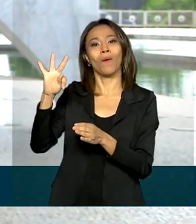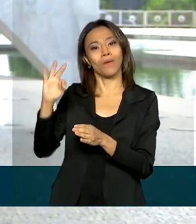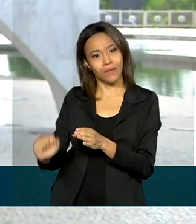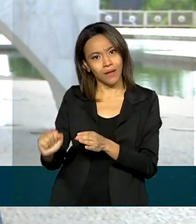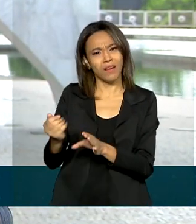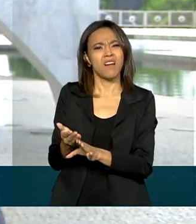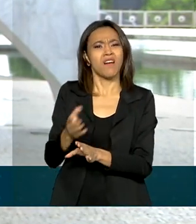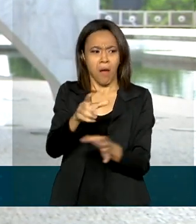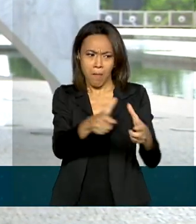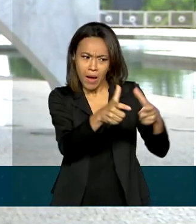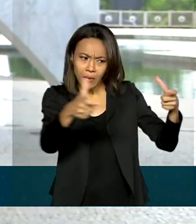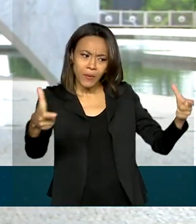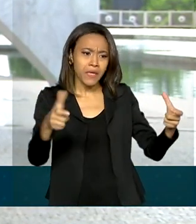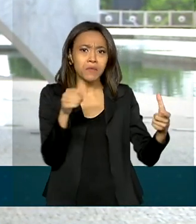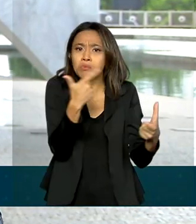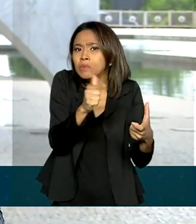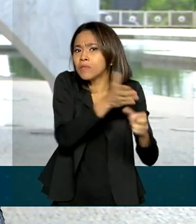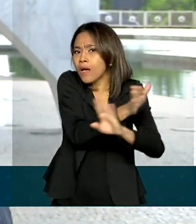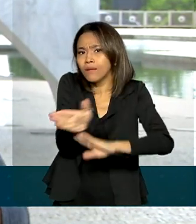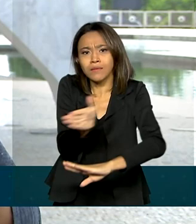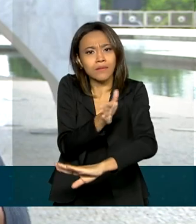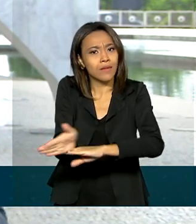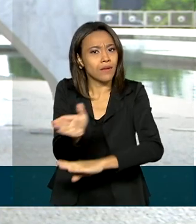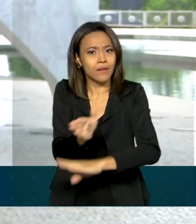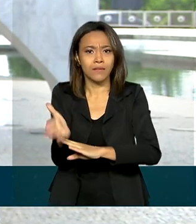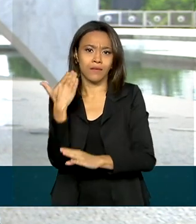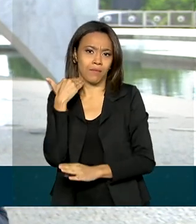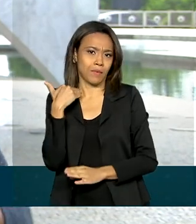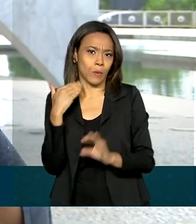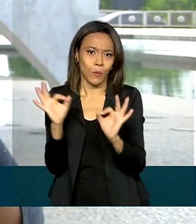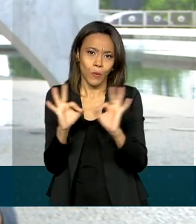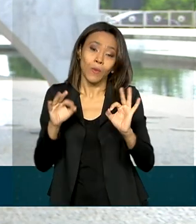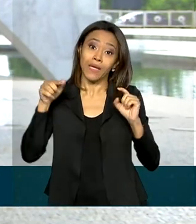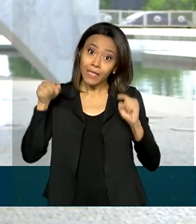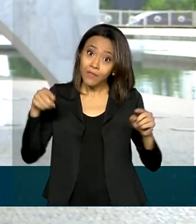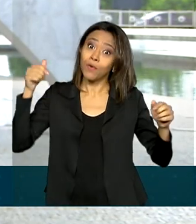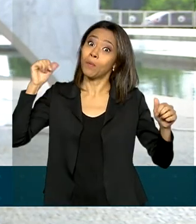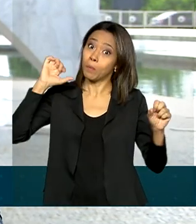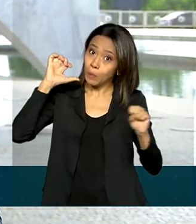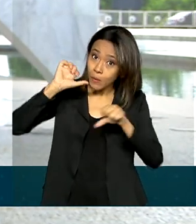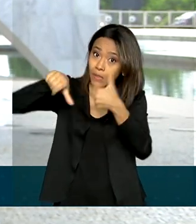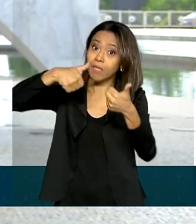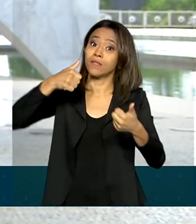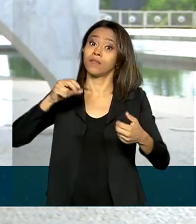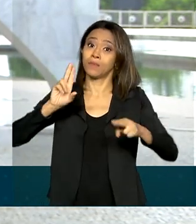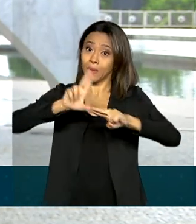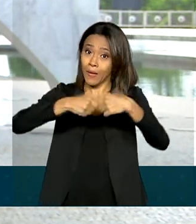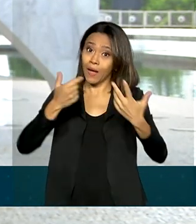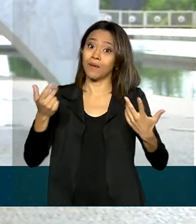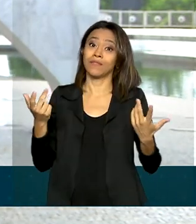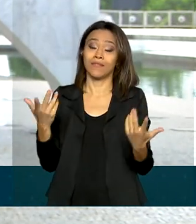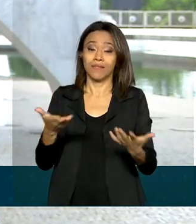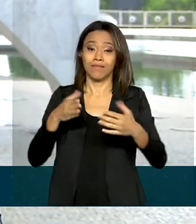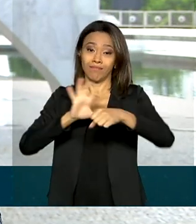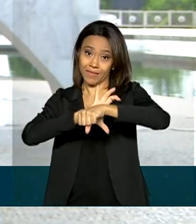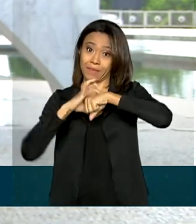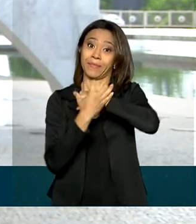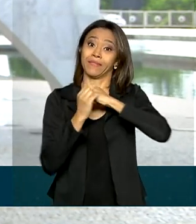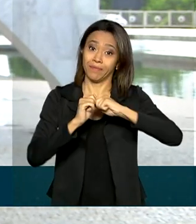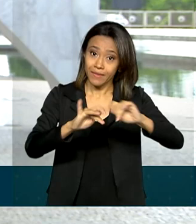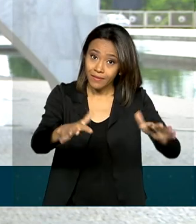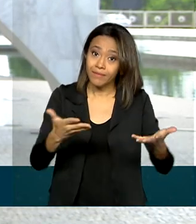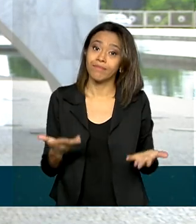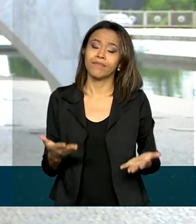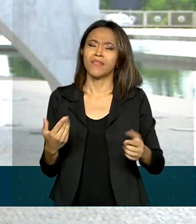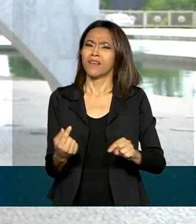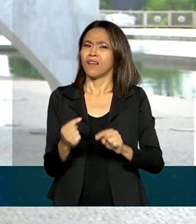eram excluídos do sistema bancário nacional. Então essa é uma das mudanças que surgiu em meio a essa crise e que veio para ficar, viu? No